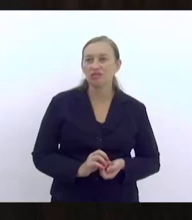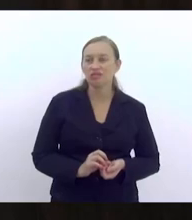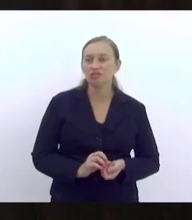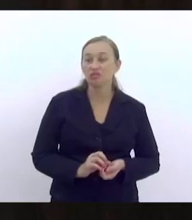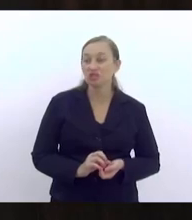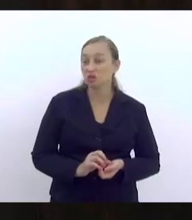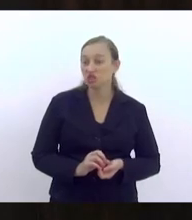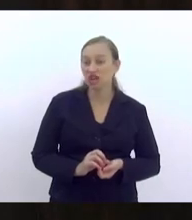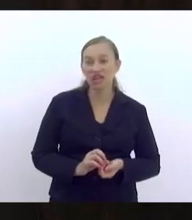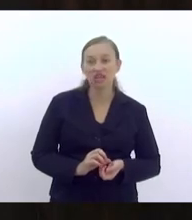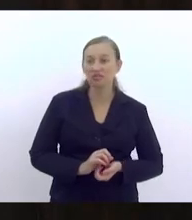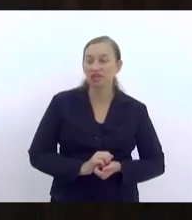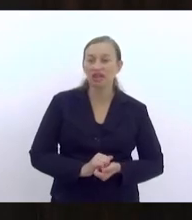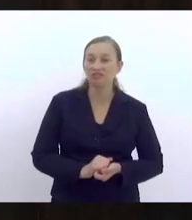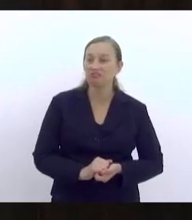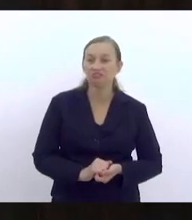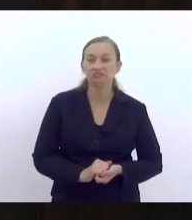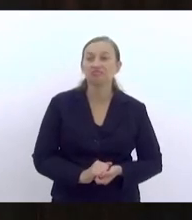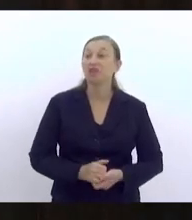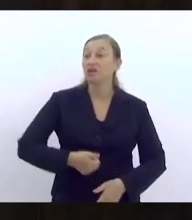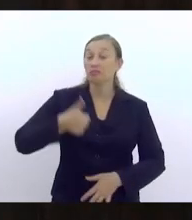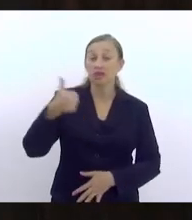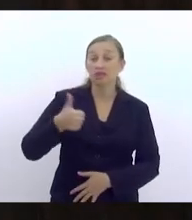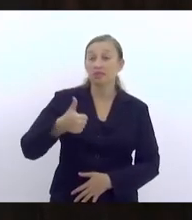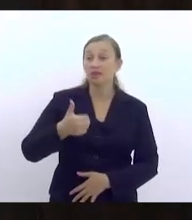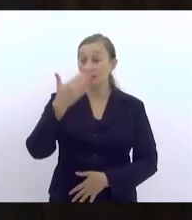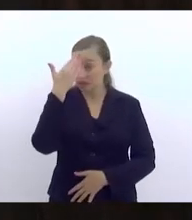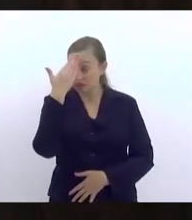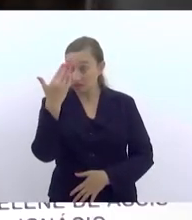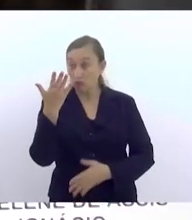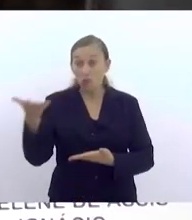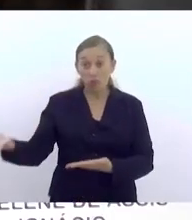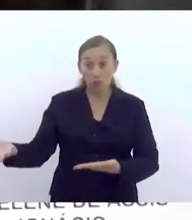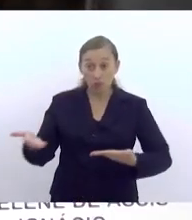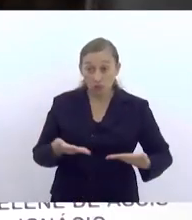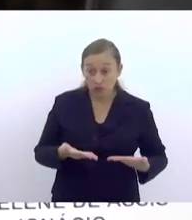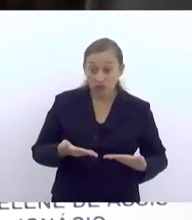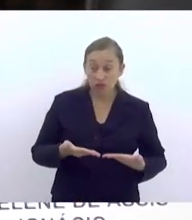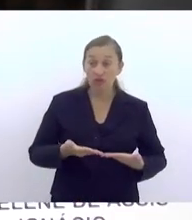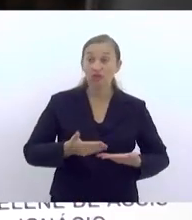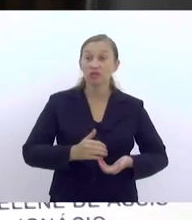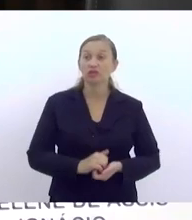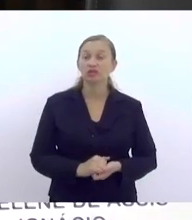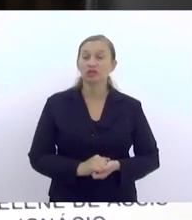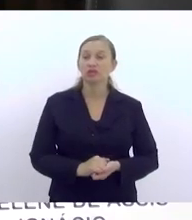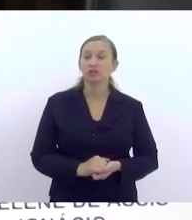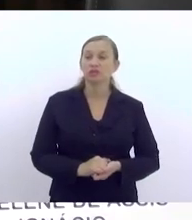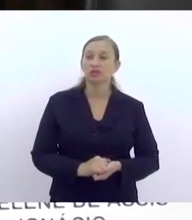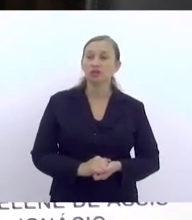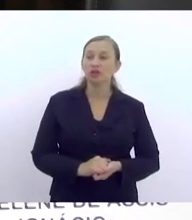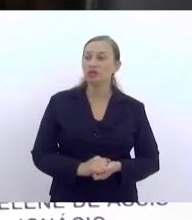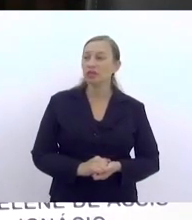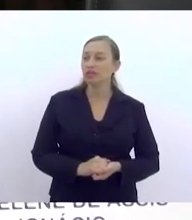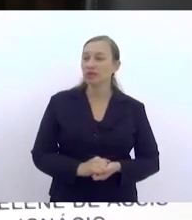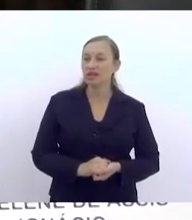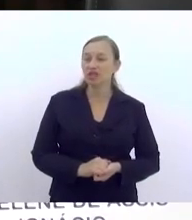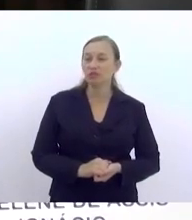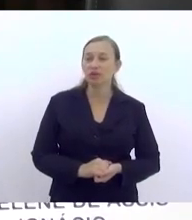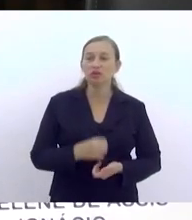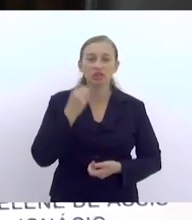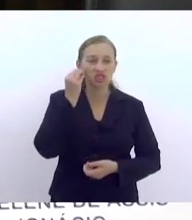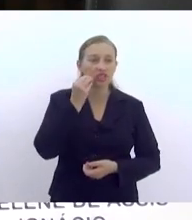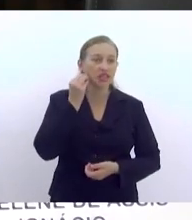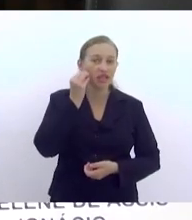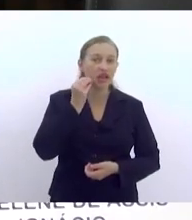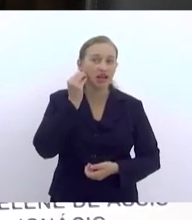Primeiramente, eu gostaria de agradecer ao convite, de estar aqui, compartilhando um pouco da minha experiência